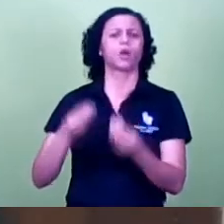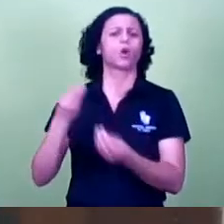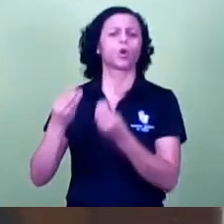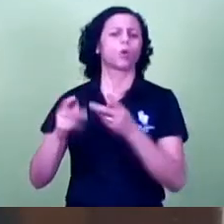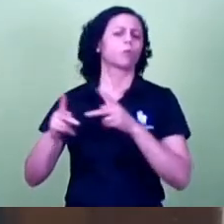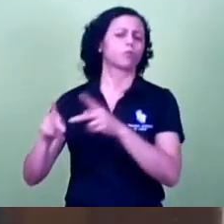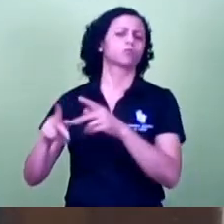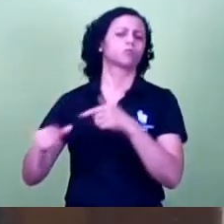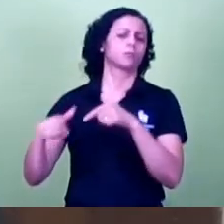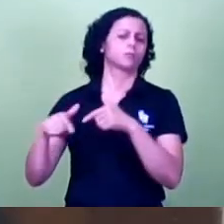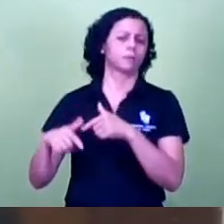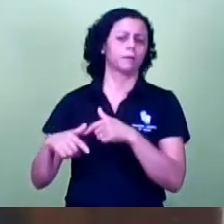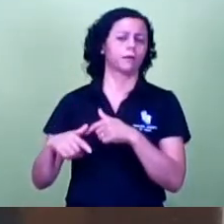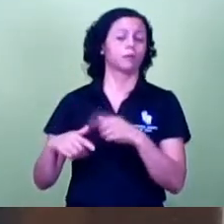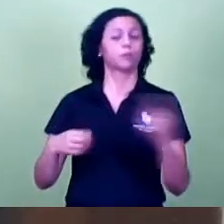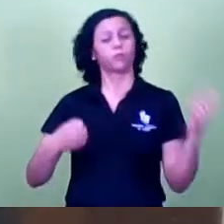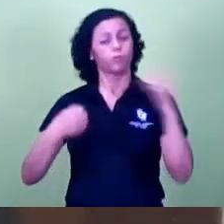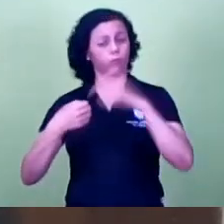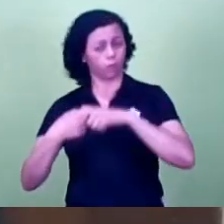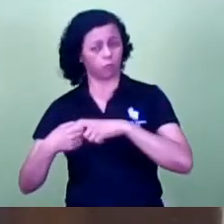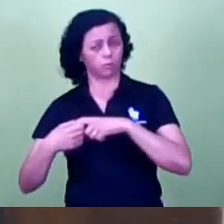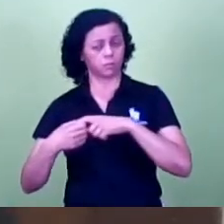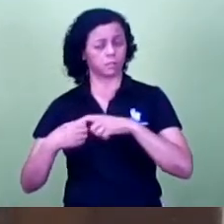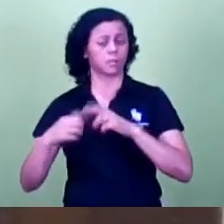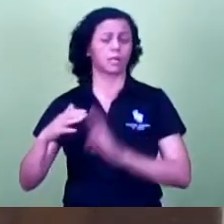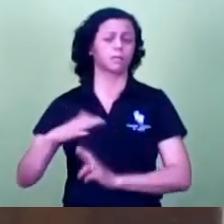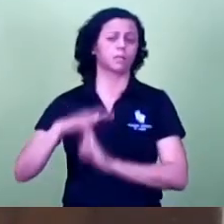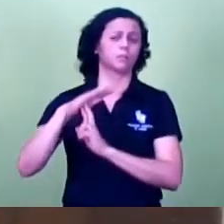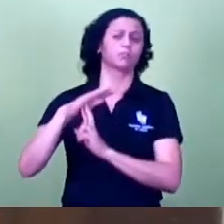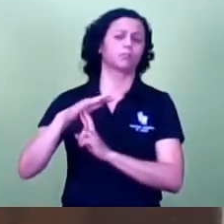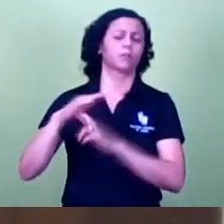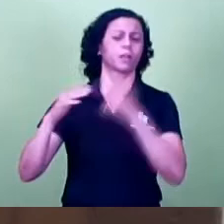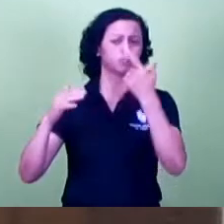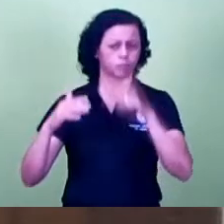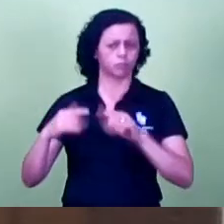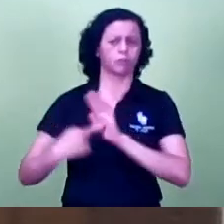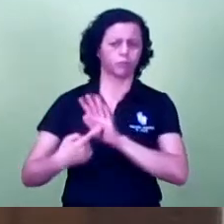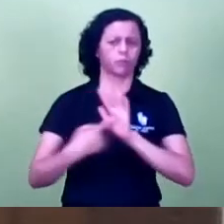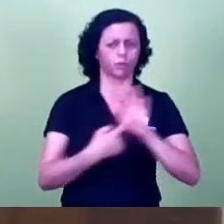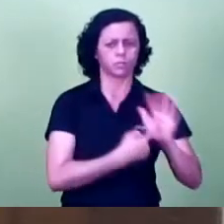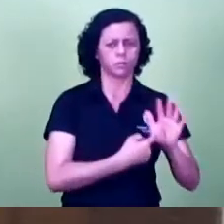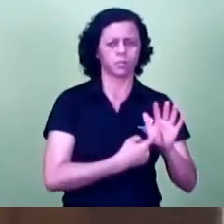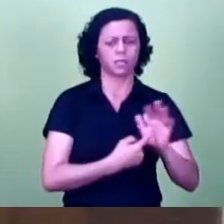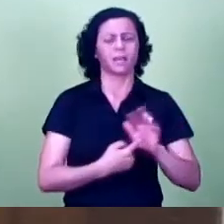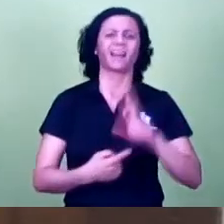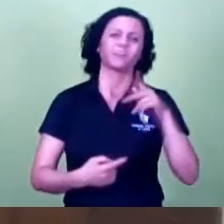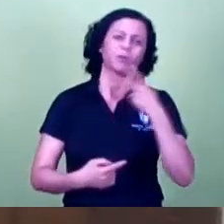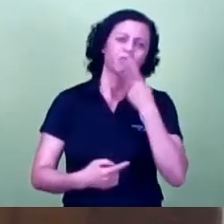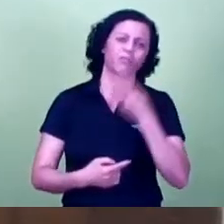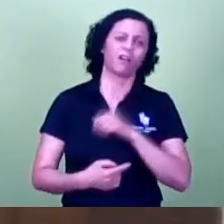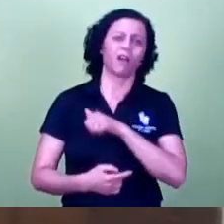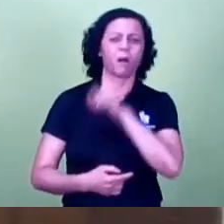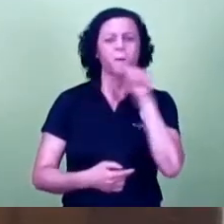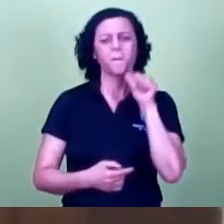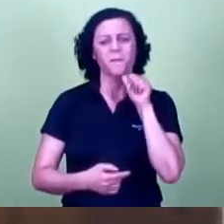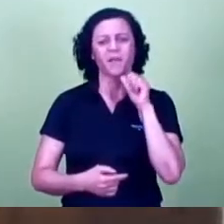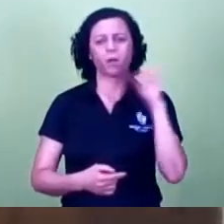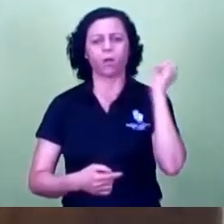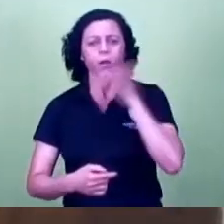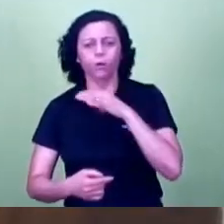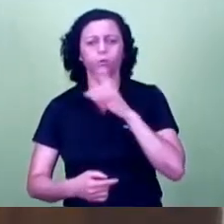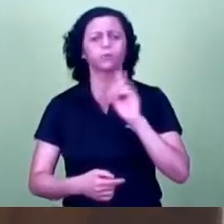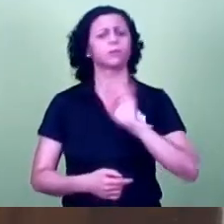vou voltar lá na rodoviária vou fazer outro vídeo vou tumultuar vai falar o Mela é ignorante não é ignorante nós queremos a prestação